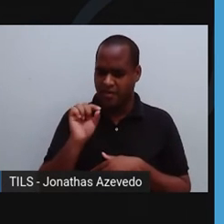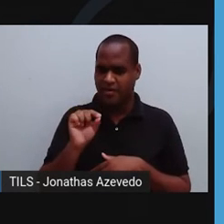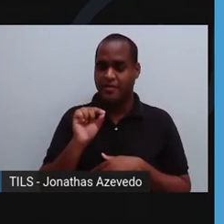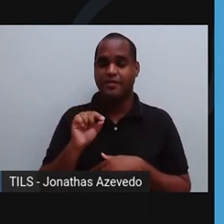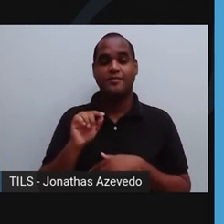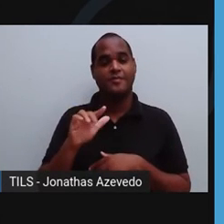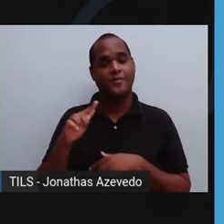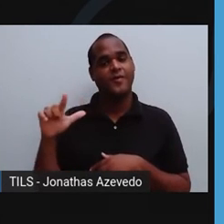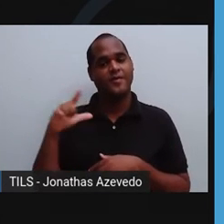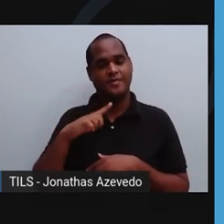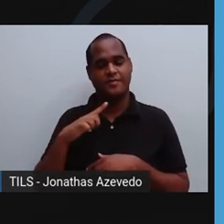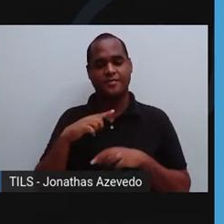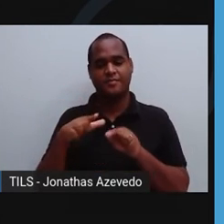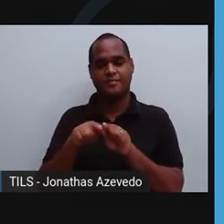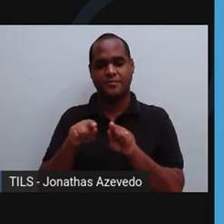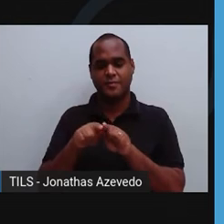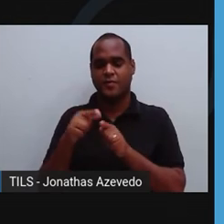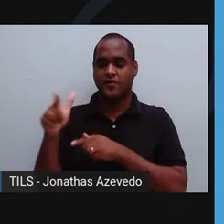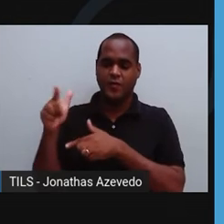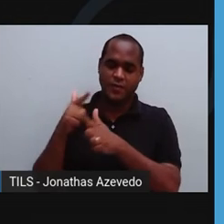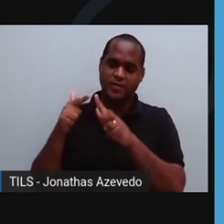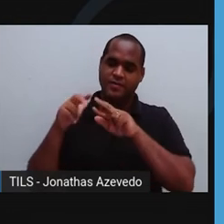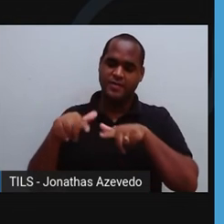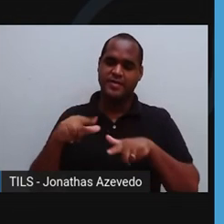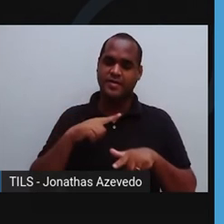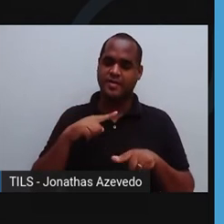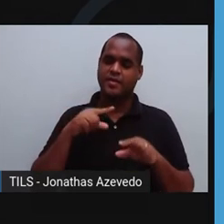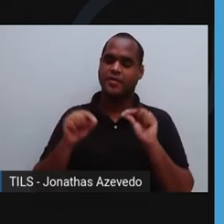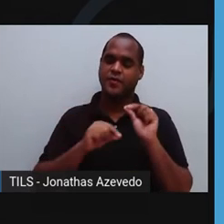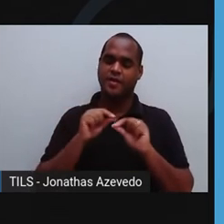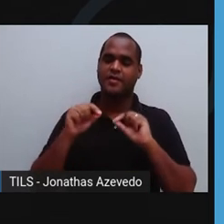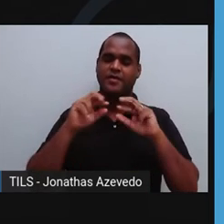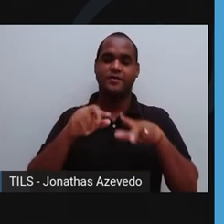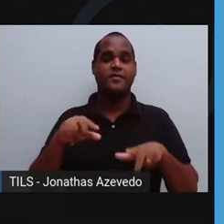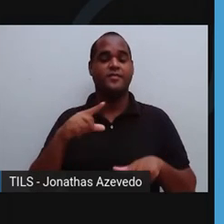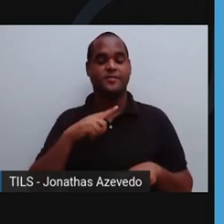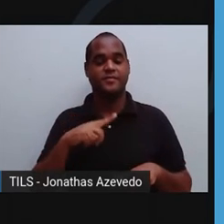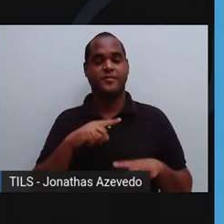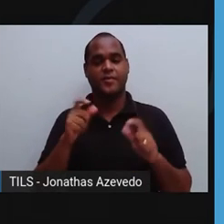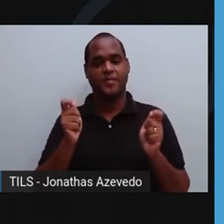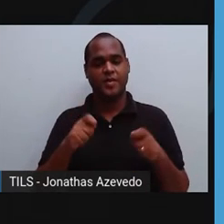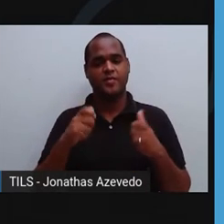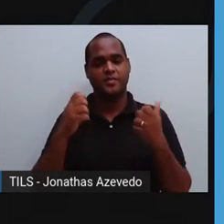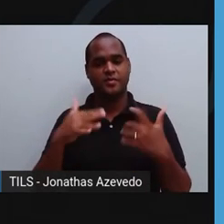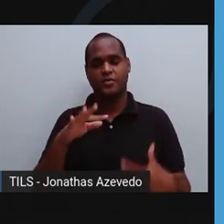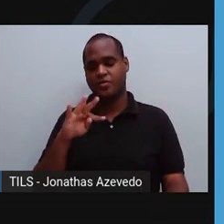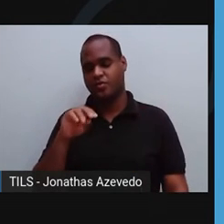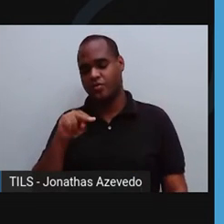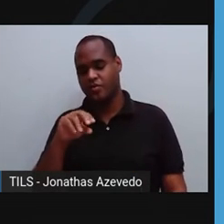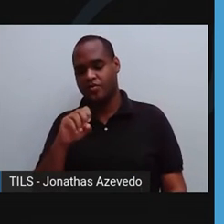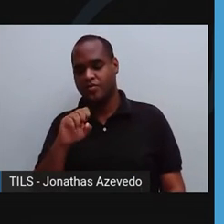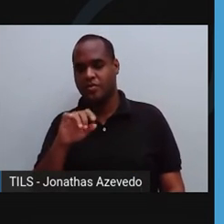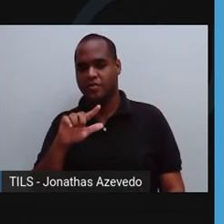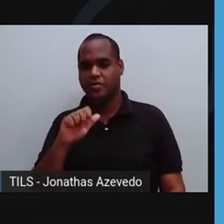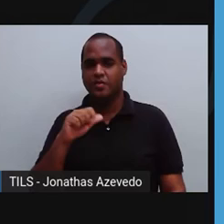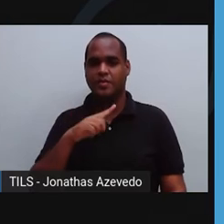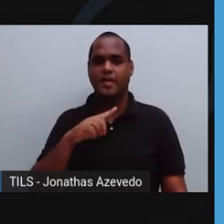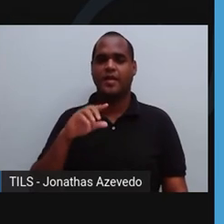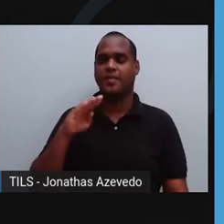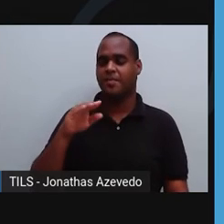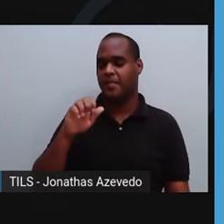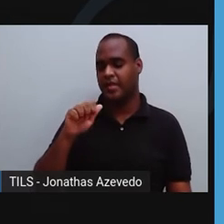Temos também órgãos que irão participar, como as tonsilas, o timo, o baço,